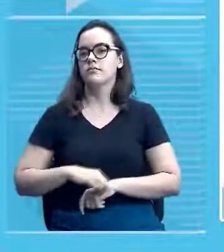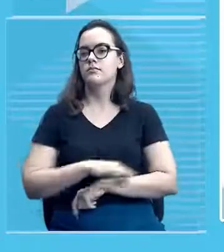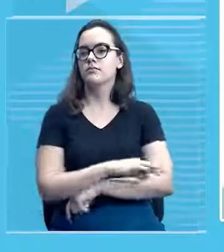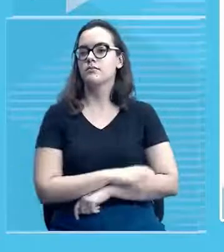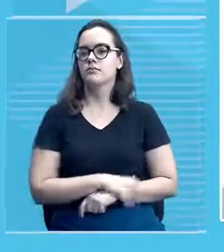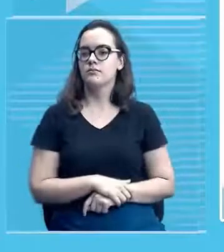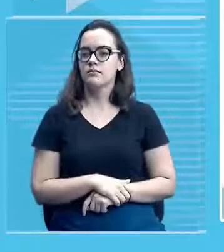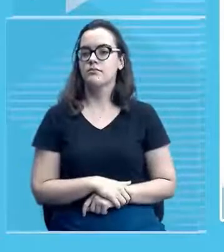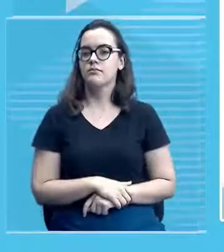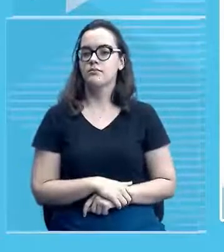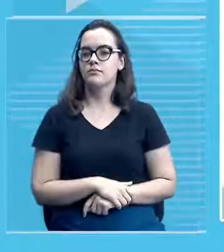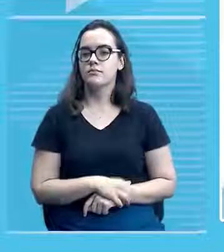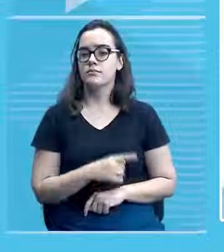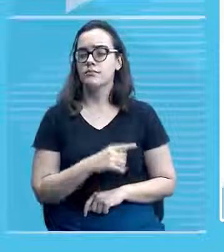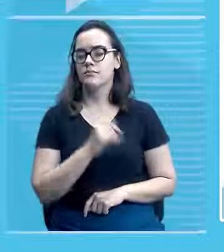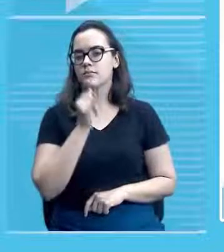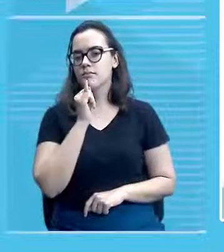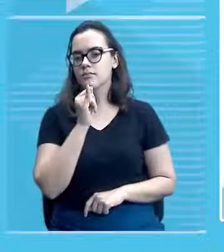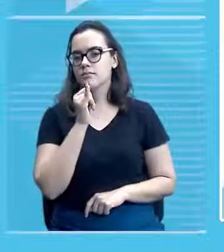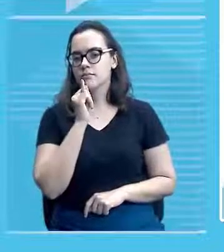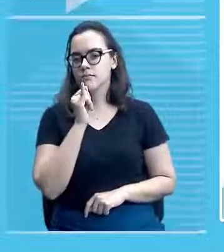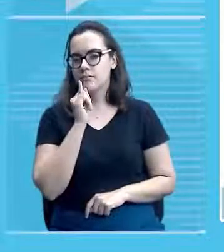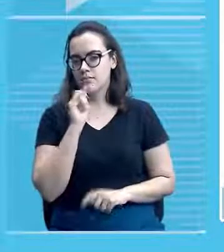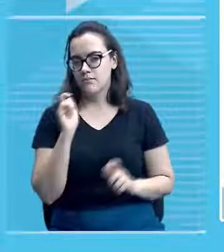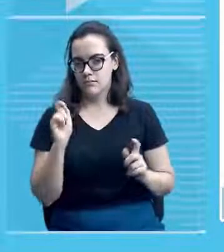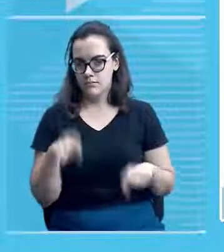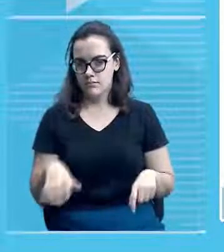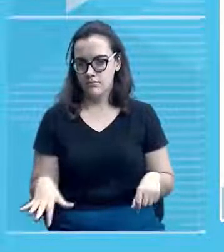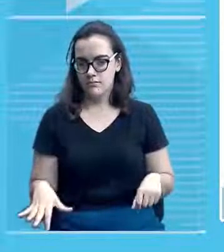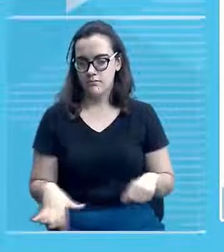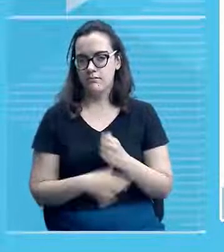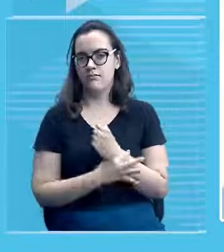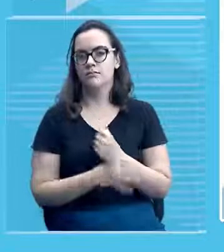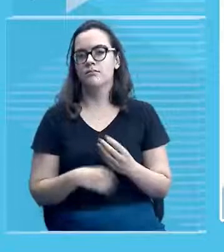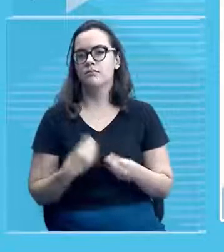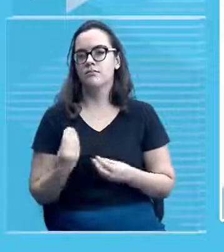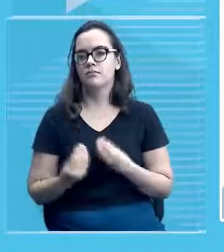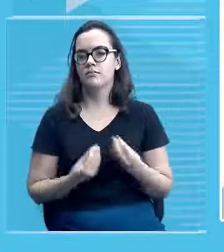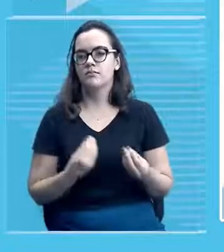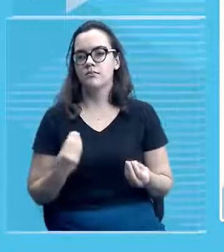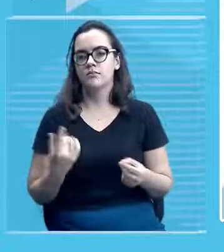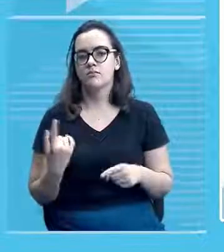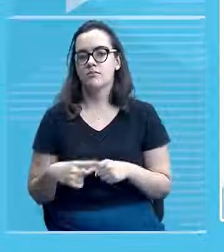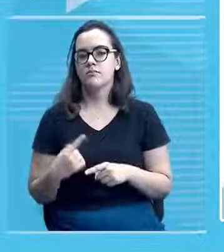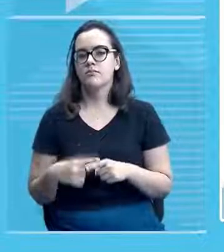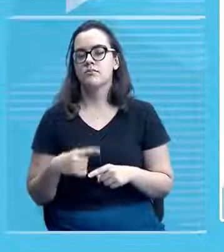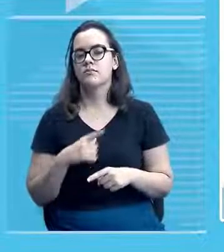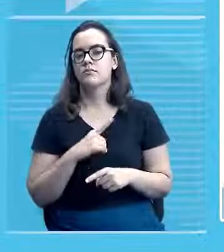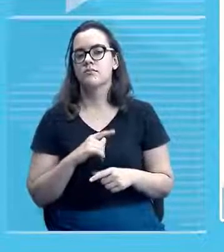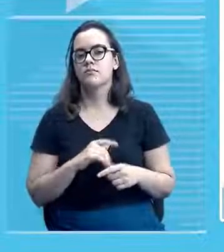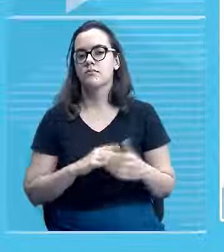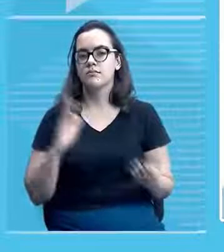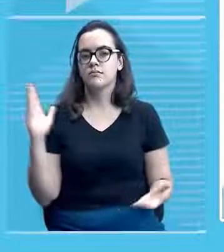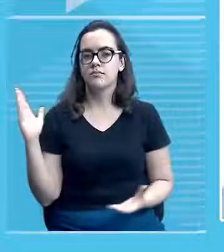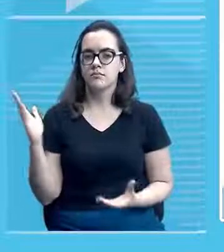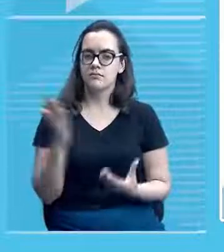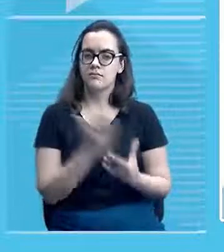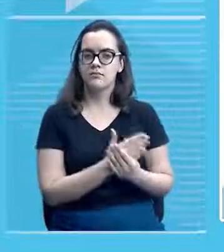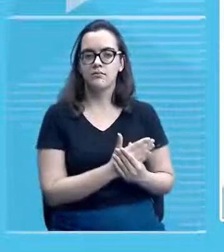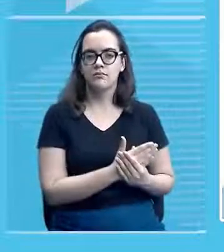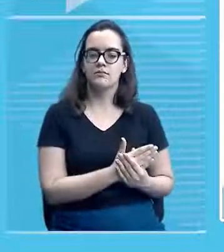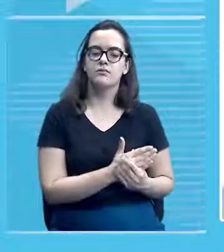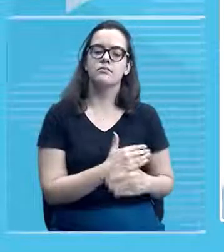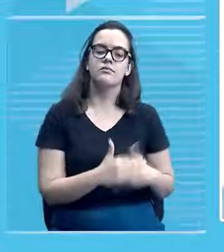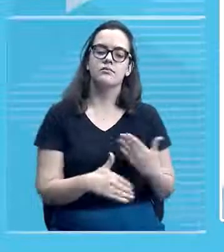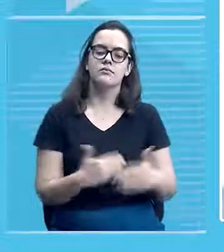todos estes exemplares estão protegidos através de tombamento né? ou seja é um processo né? que